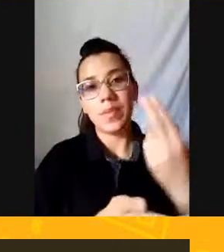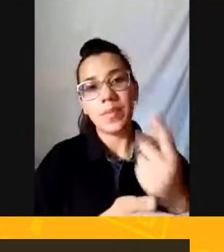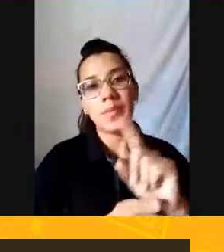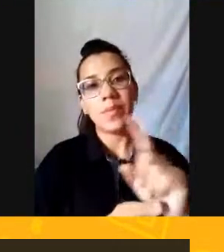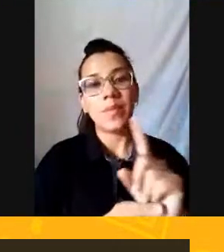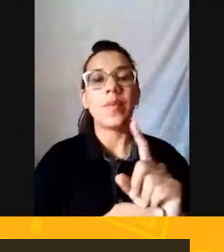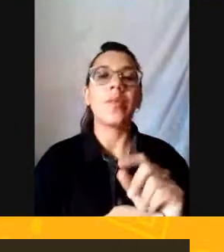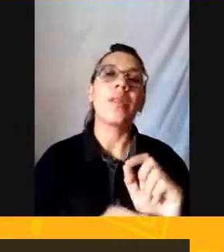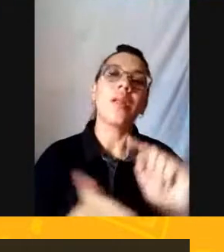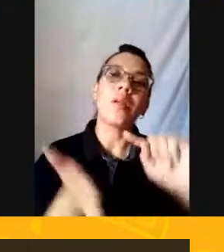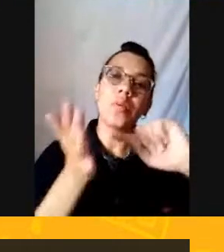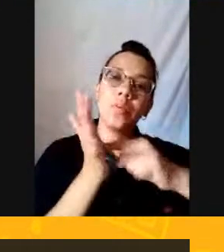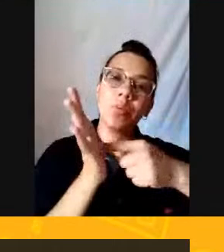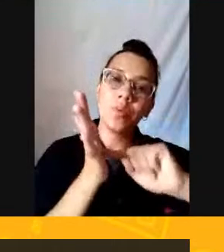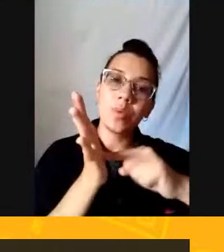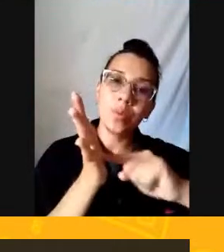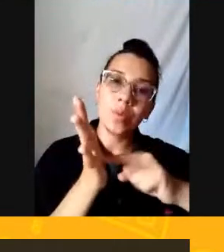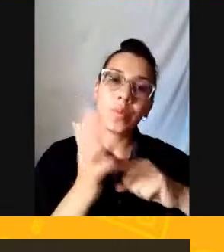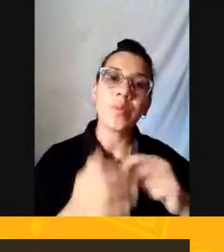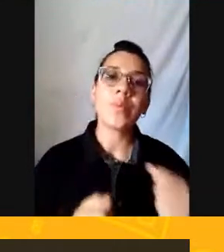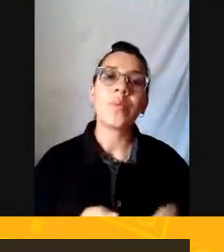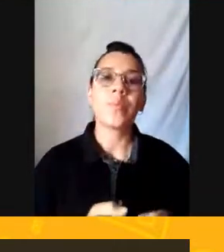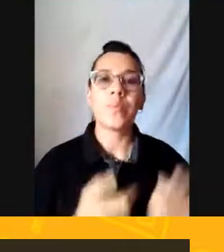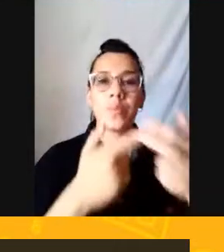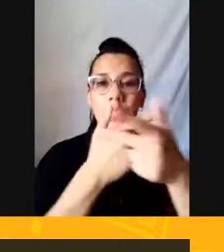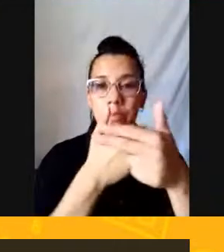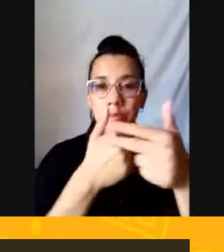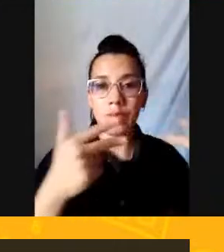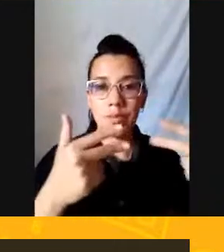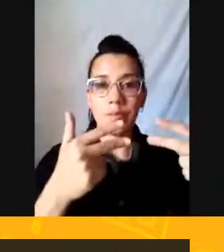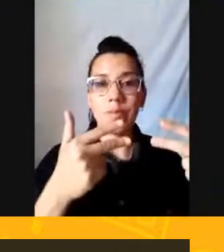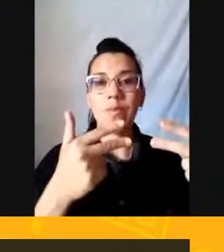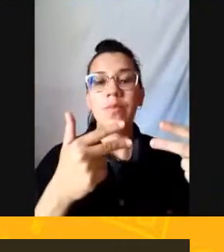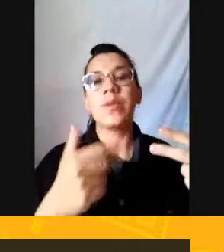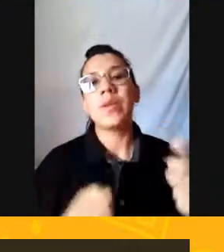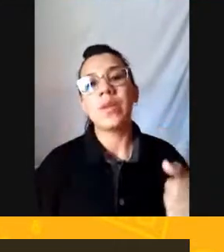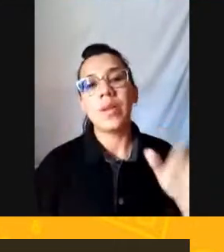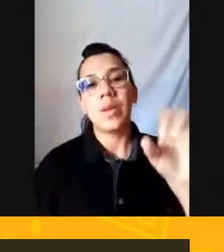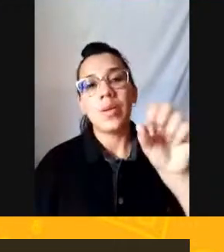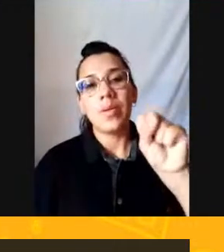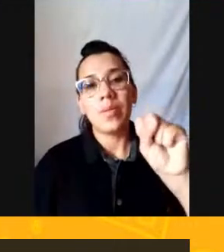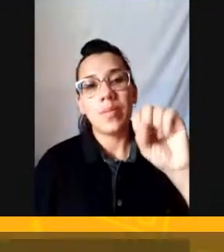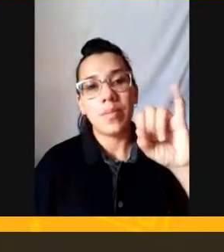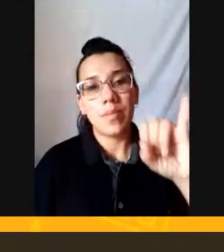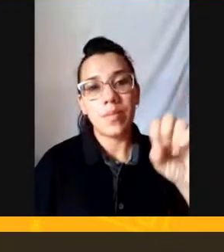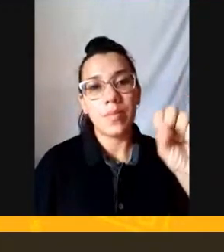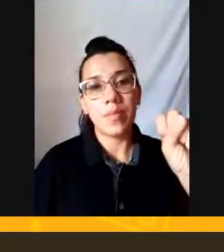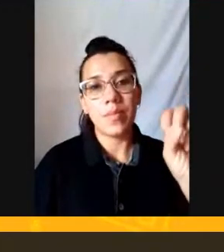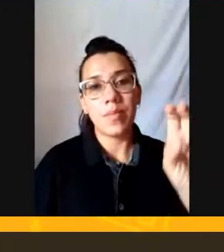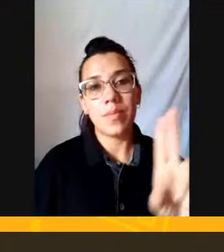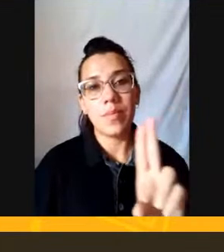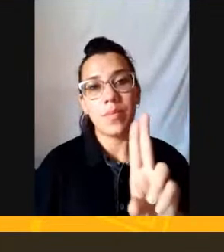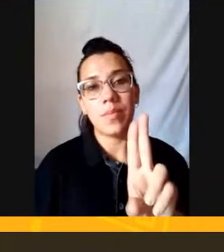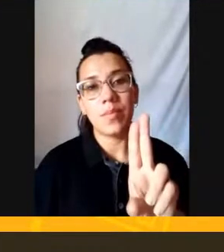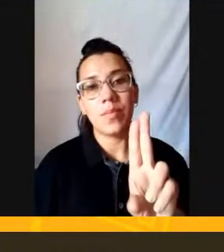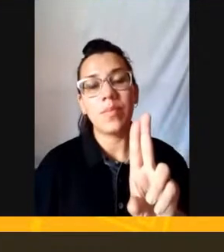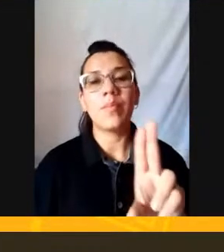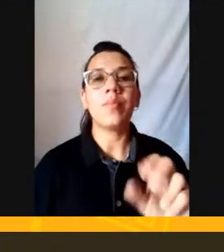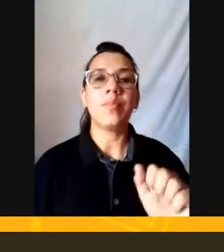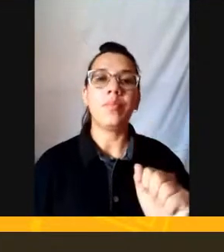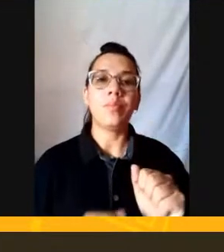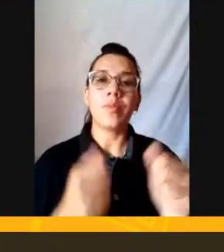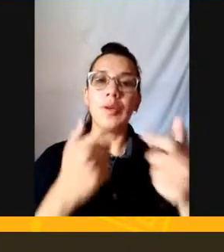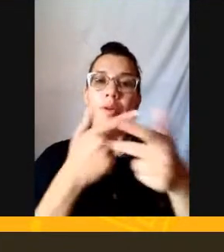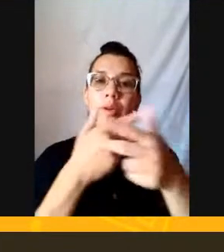Que no caso das públicas Coloca pelo SISU Isso E também as universidades As instituições privadas As particulares